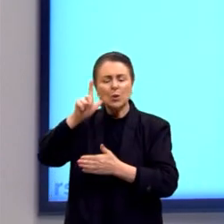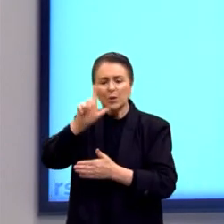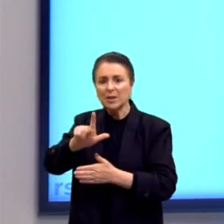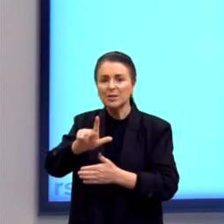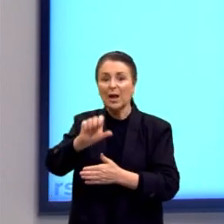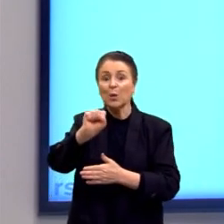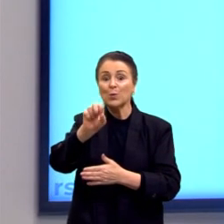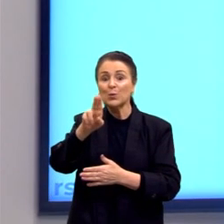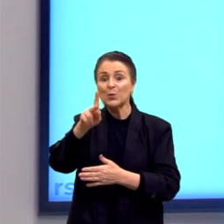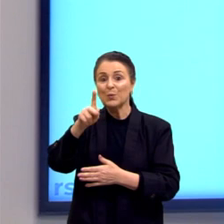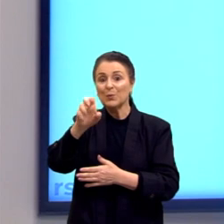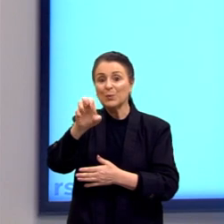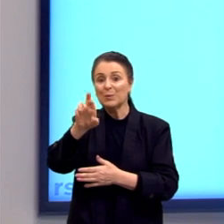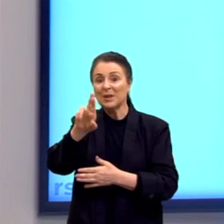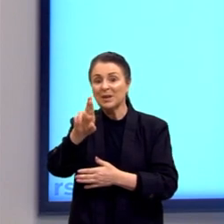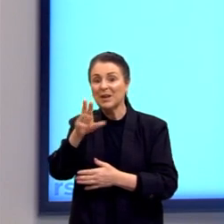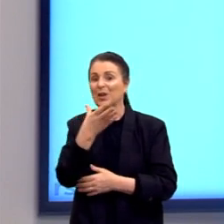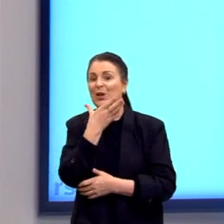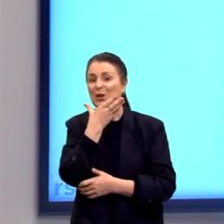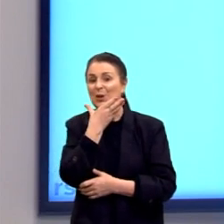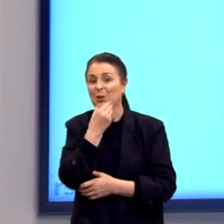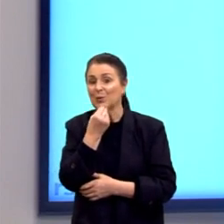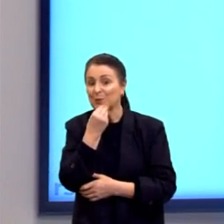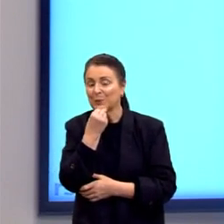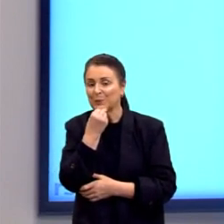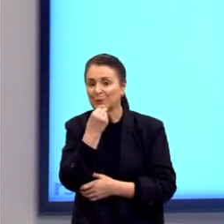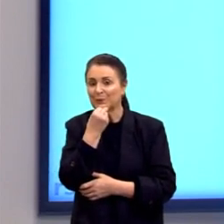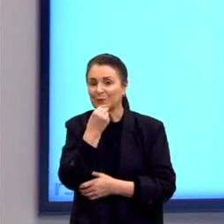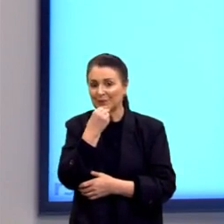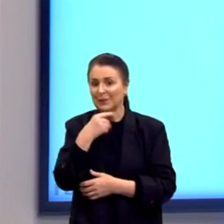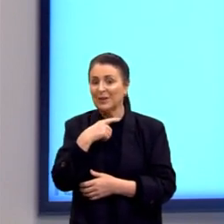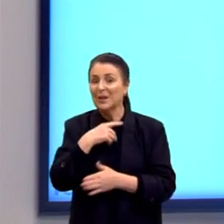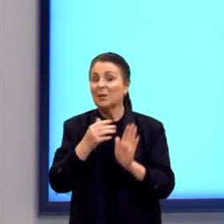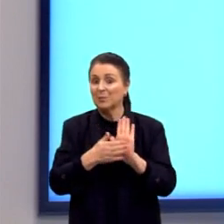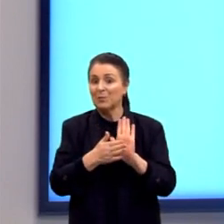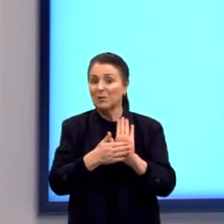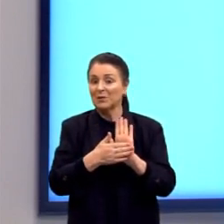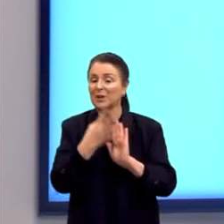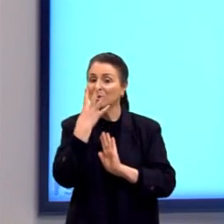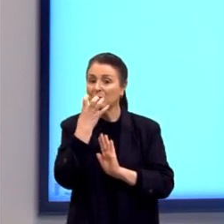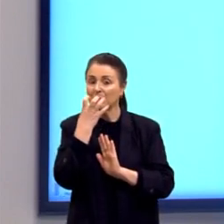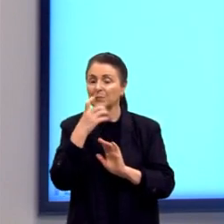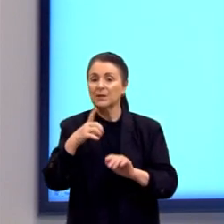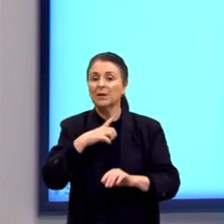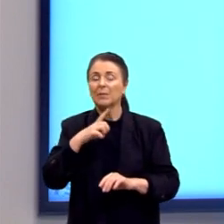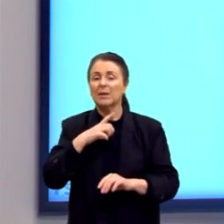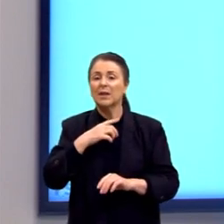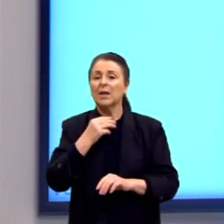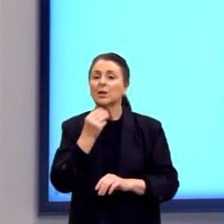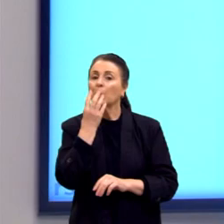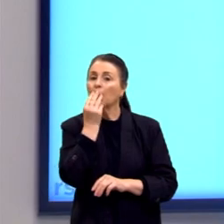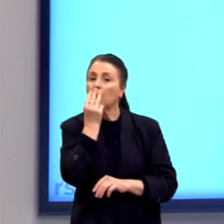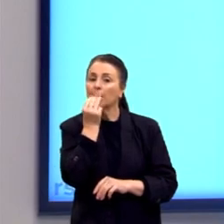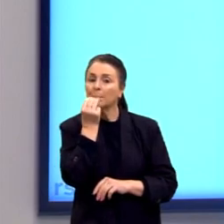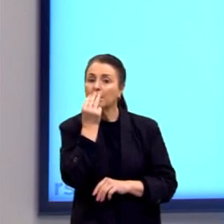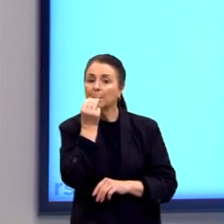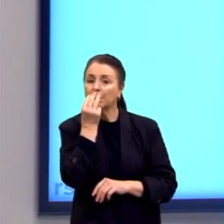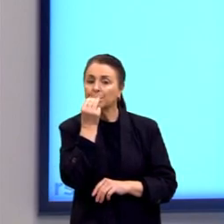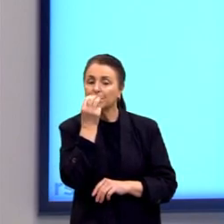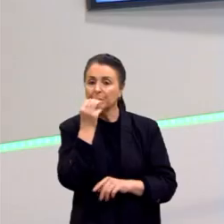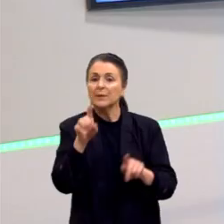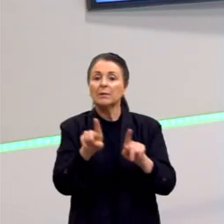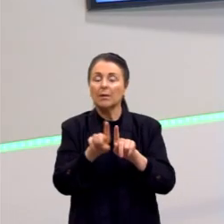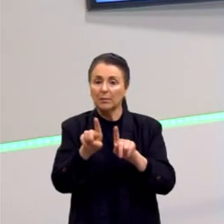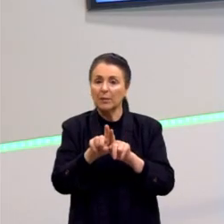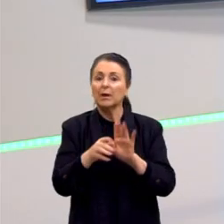propõe. Seguindo, vai ter outros camaradas aqui, o Heidegger, também existencialista, vai tratar sobre